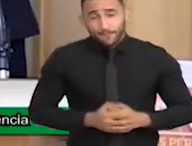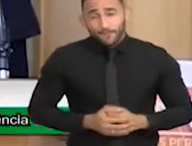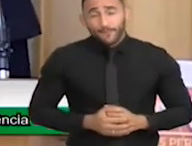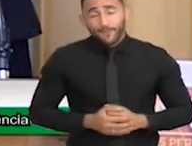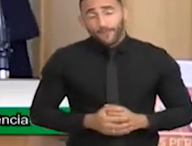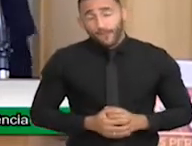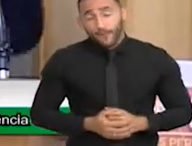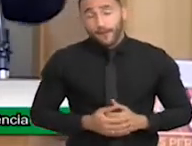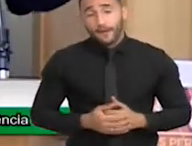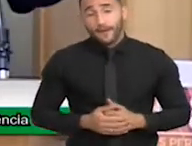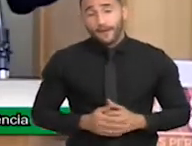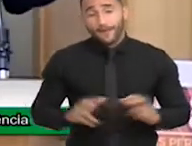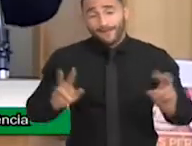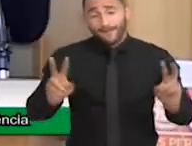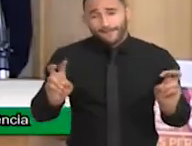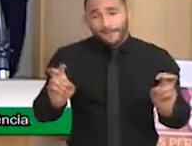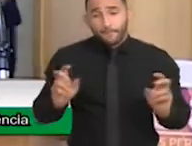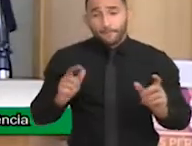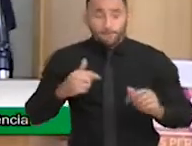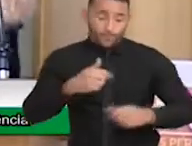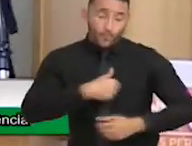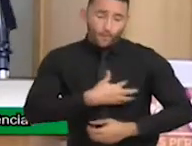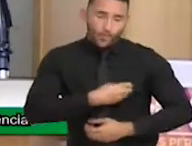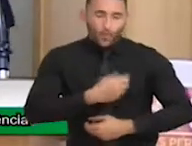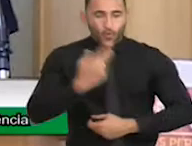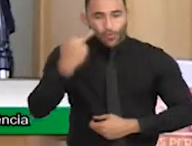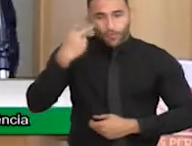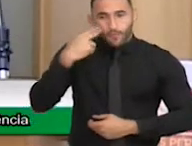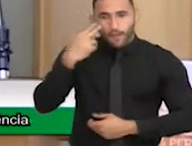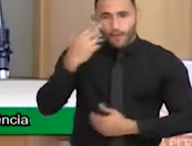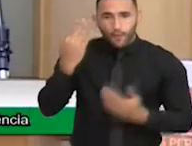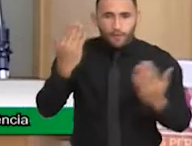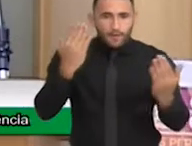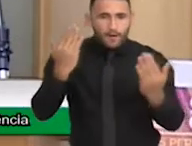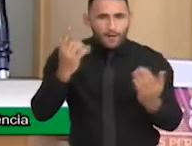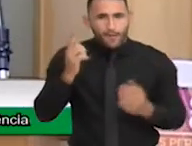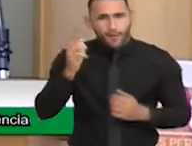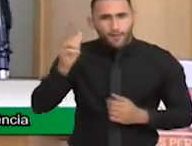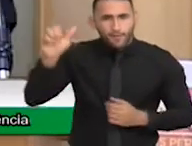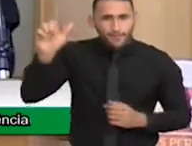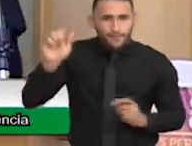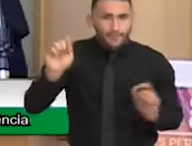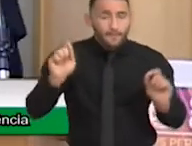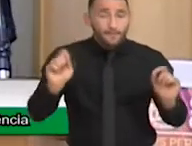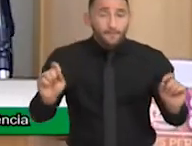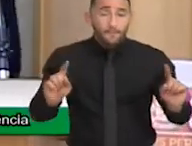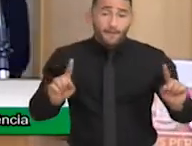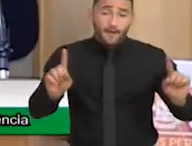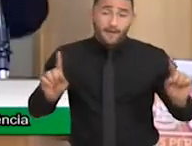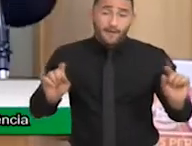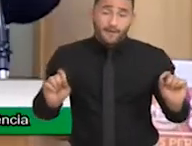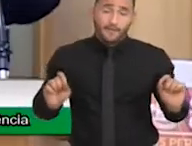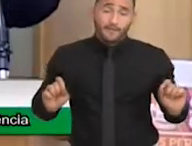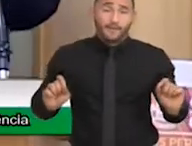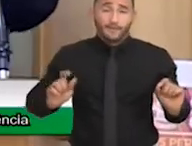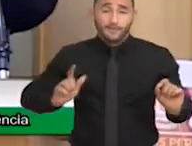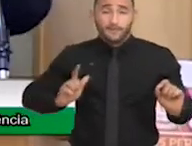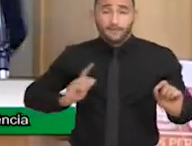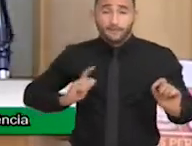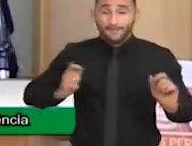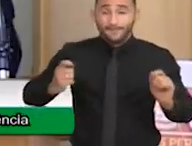que era normal das crianças que tem e depois fecha sozinho. Mas aí você tem